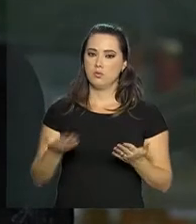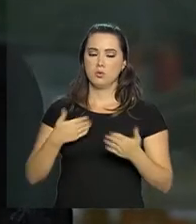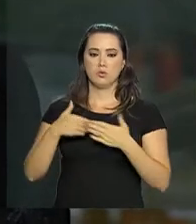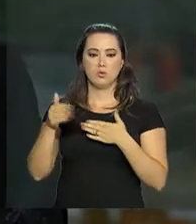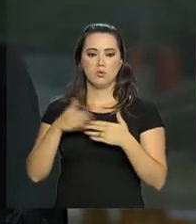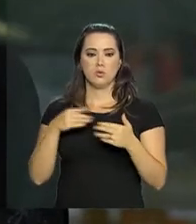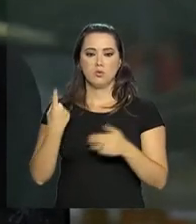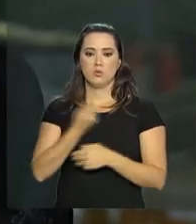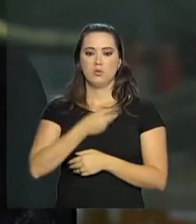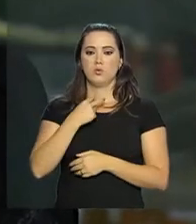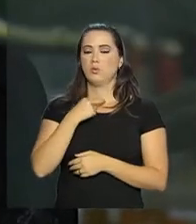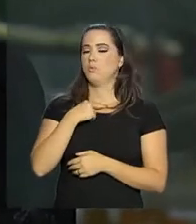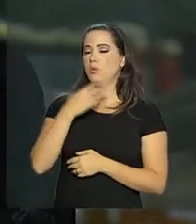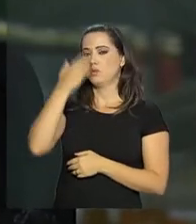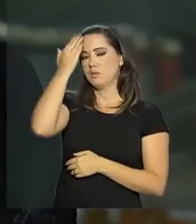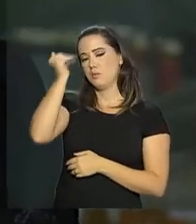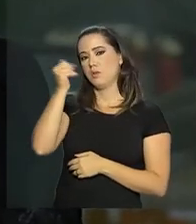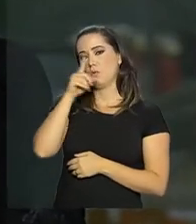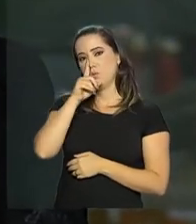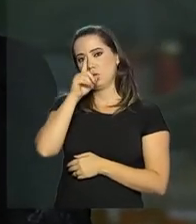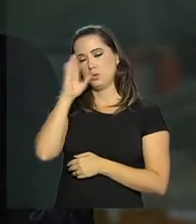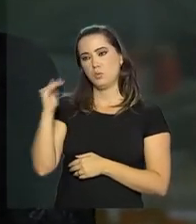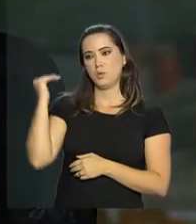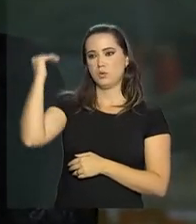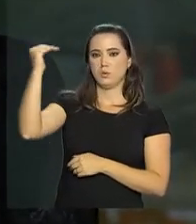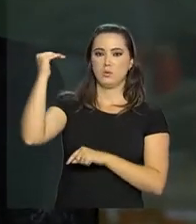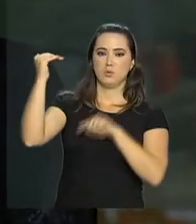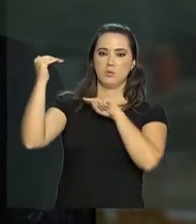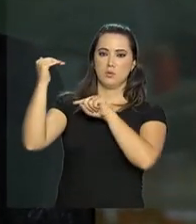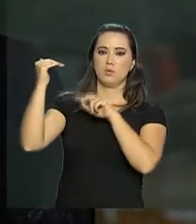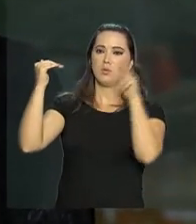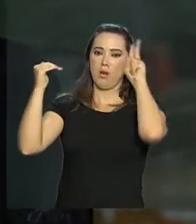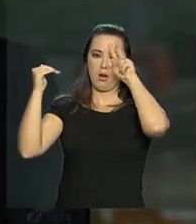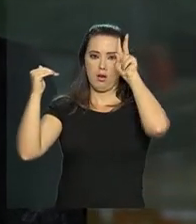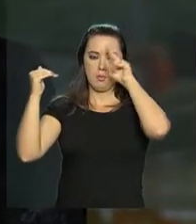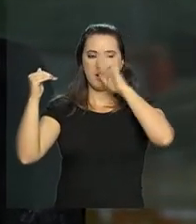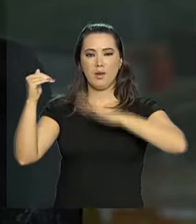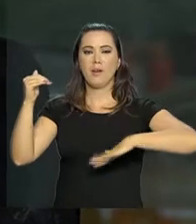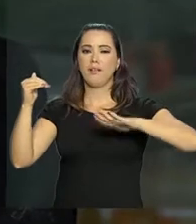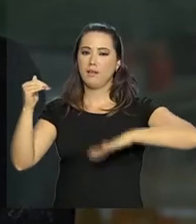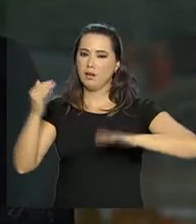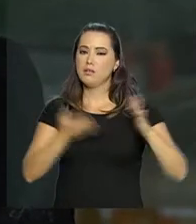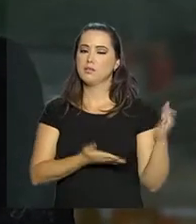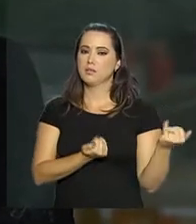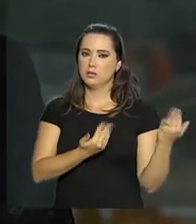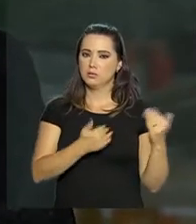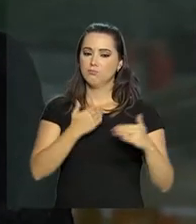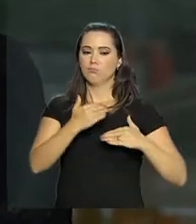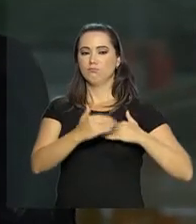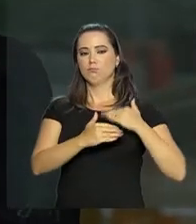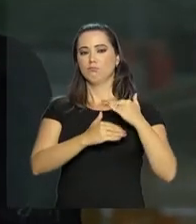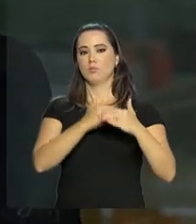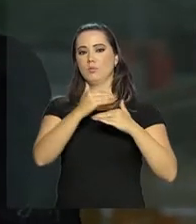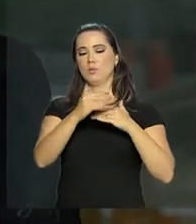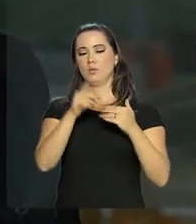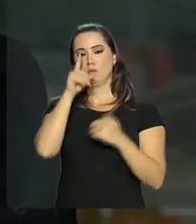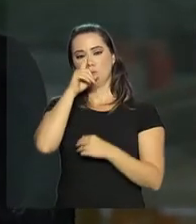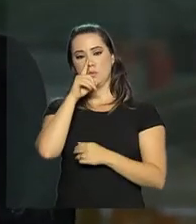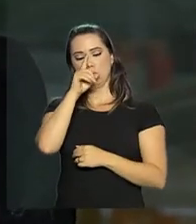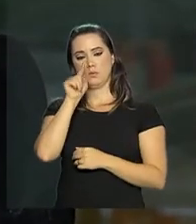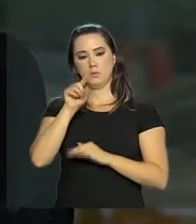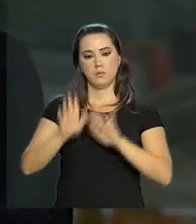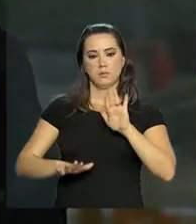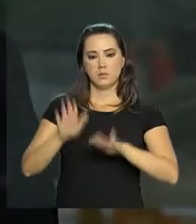a gente não pode considerar o risco para o adulto. A gente tem que lembrar que é uma criança e um adolescente em formação. E que esses riscos,